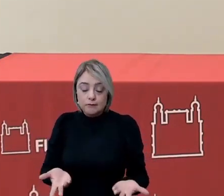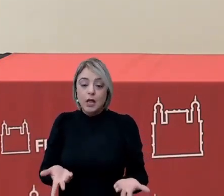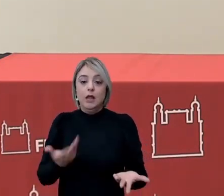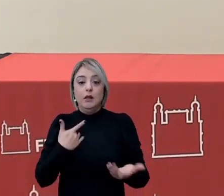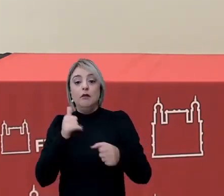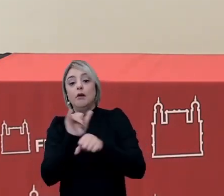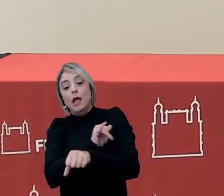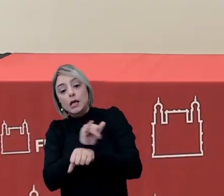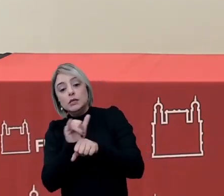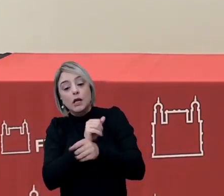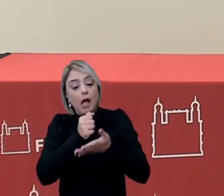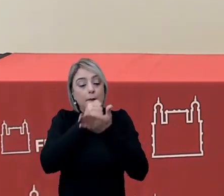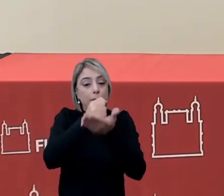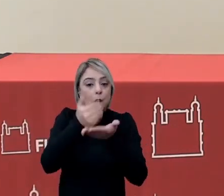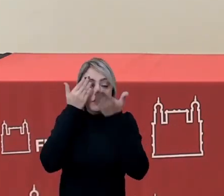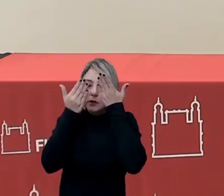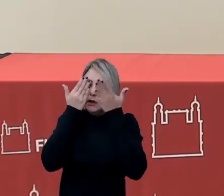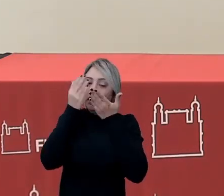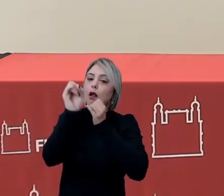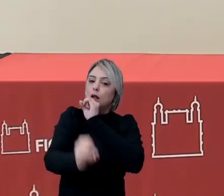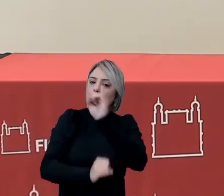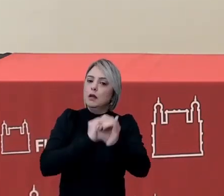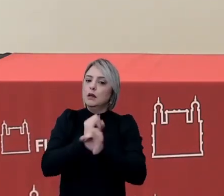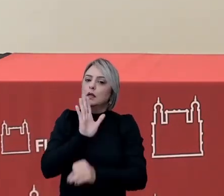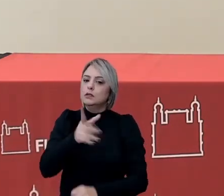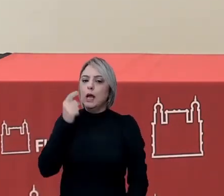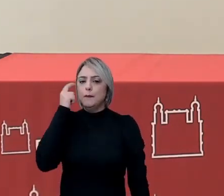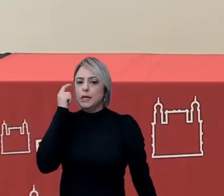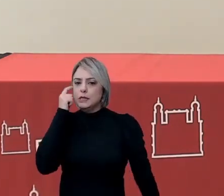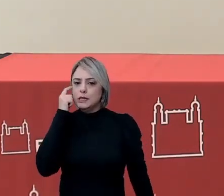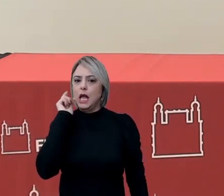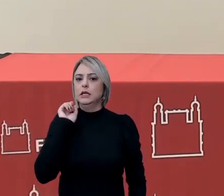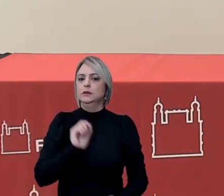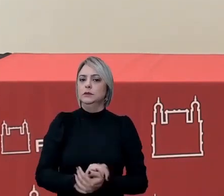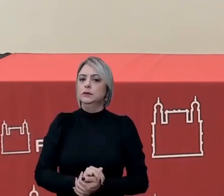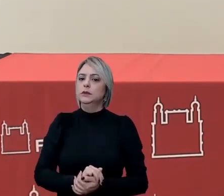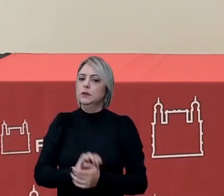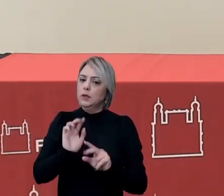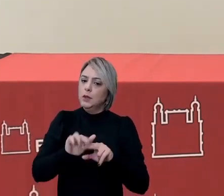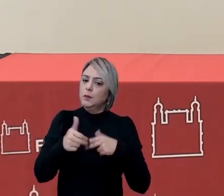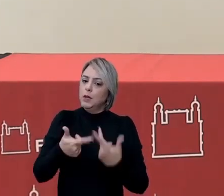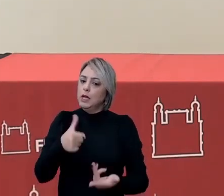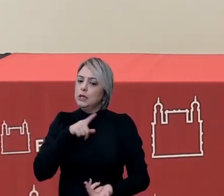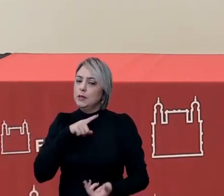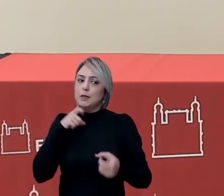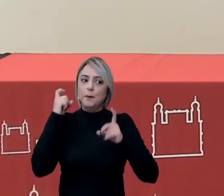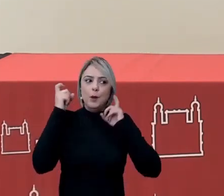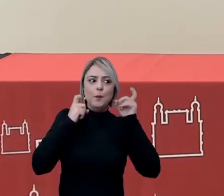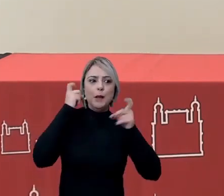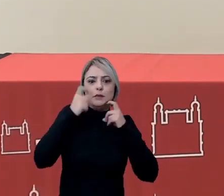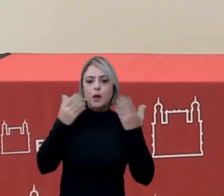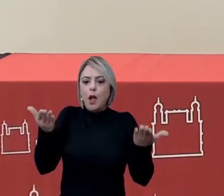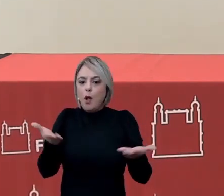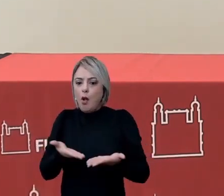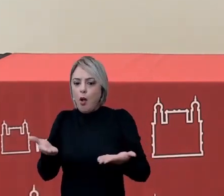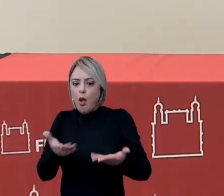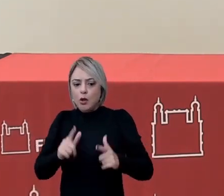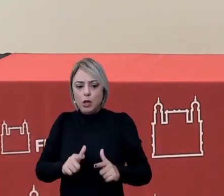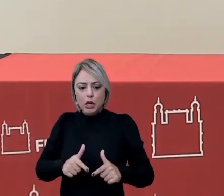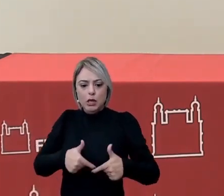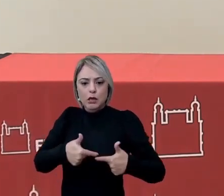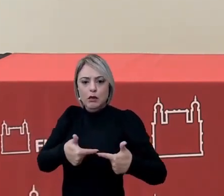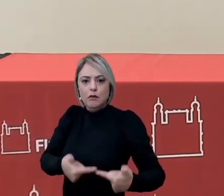essa estratégia do apoio psicológico online já foi pensada em torno disso porque nós temos a preocupação agora de